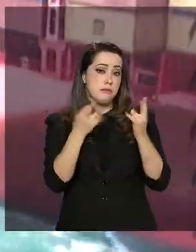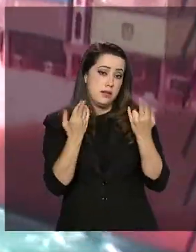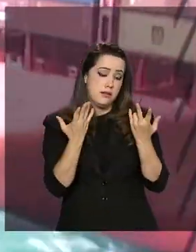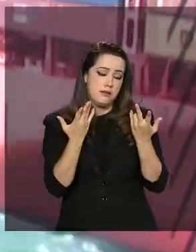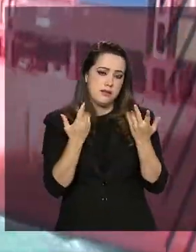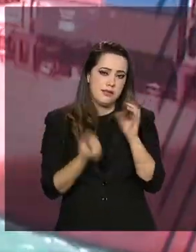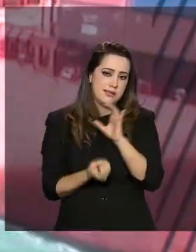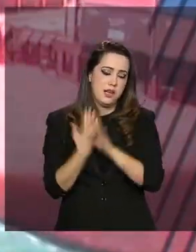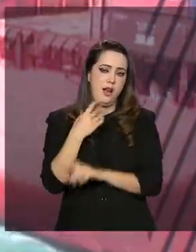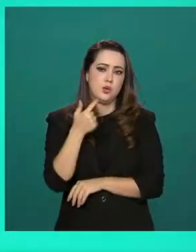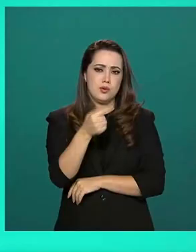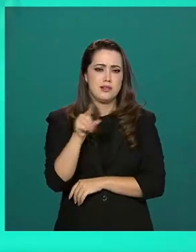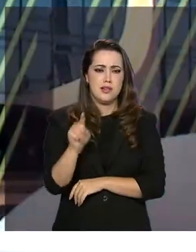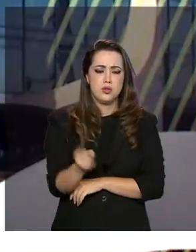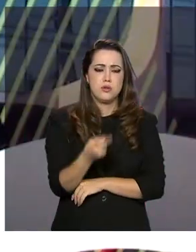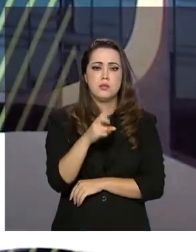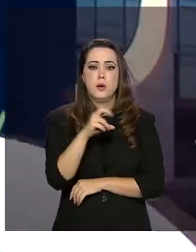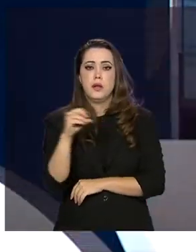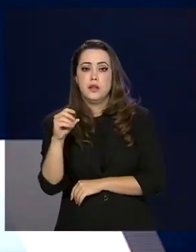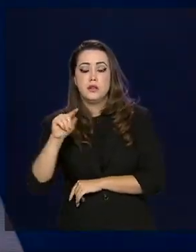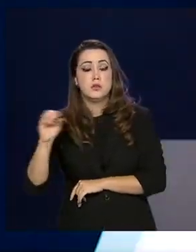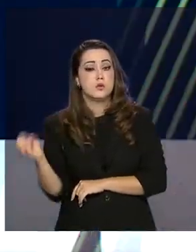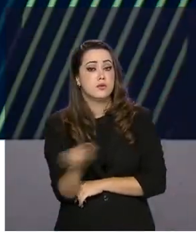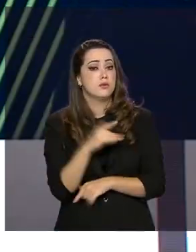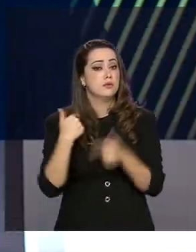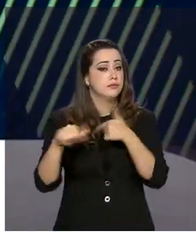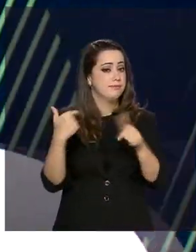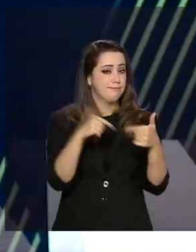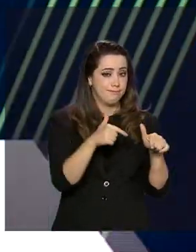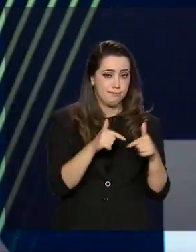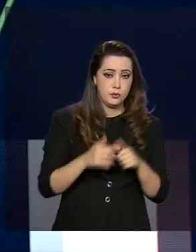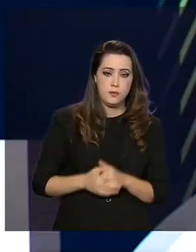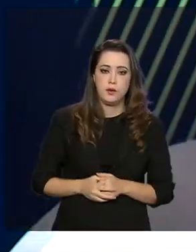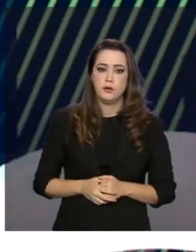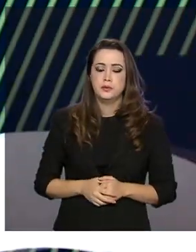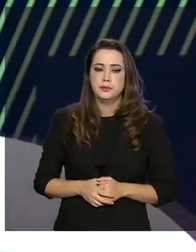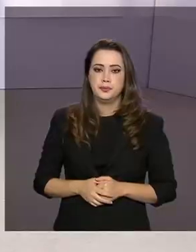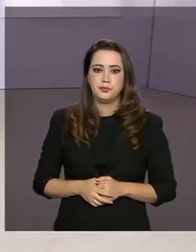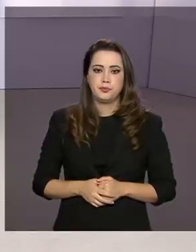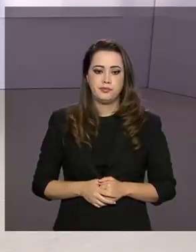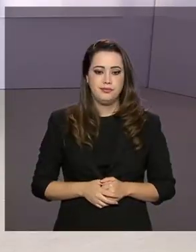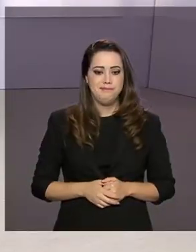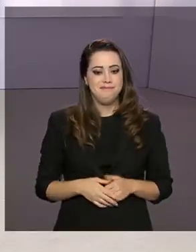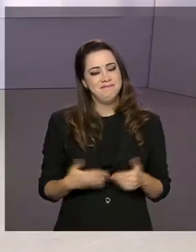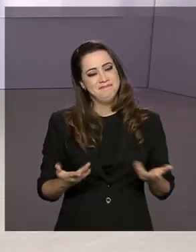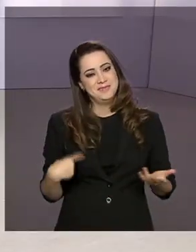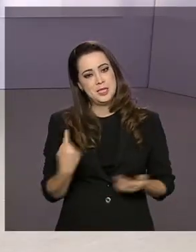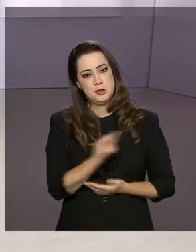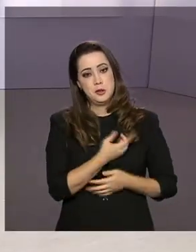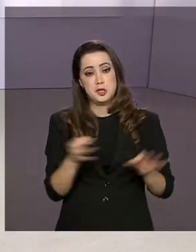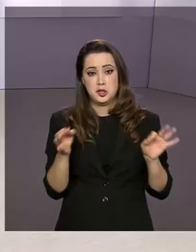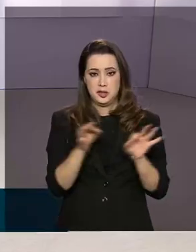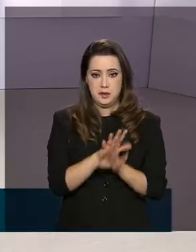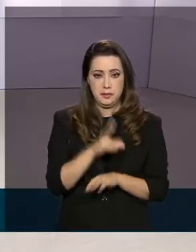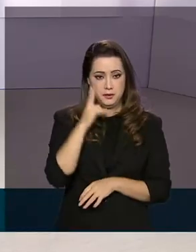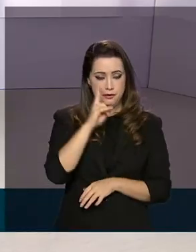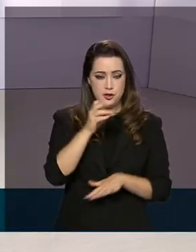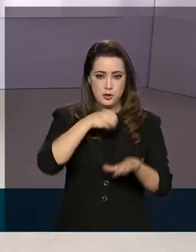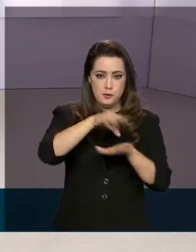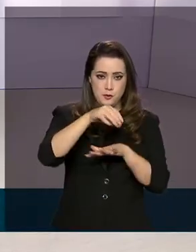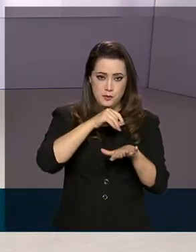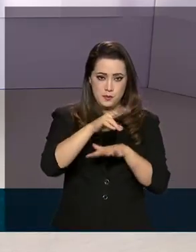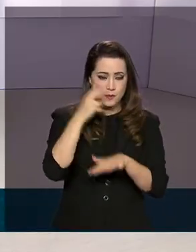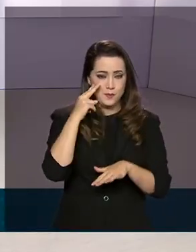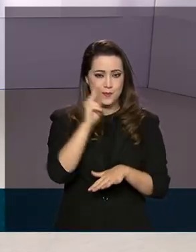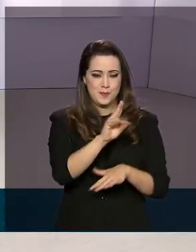gerados mais de 7.500 novos empregos diretos e indiretos. E a gente encerra por aqui. Essas e